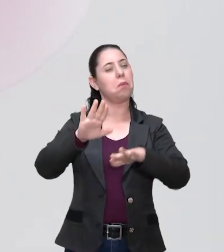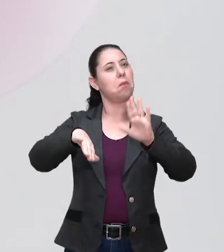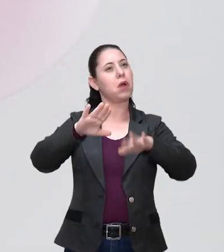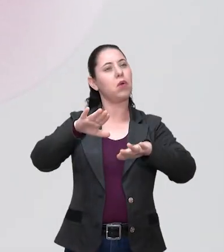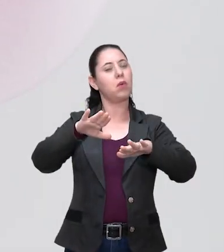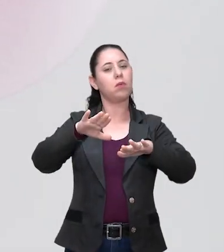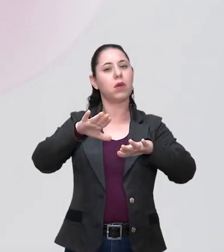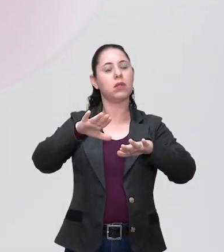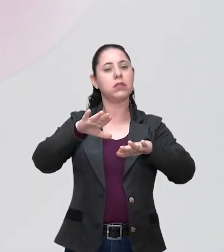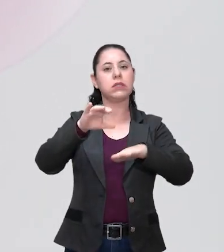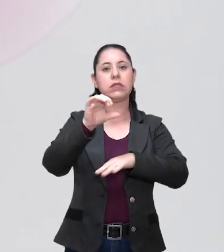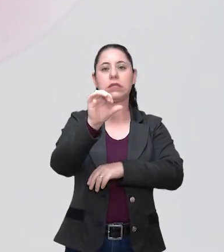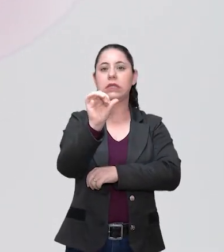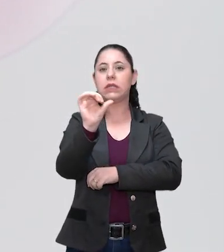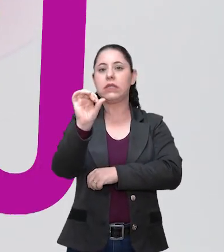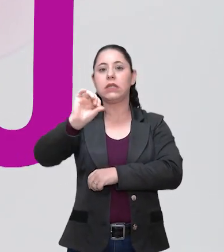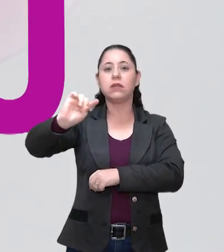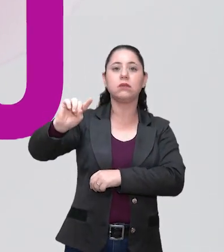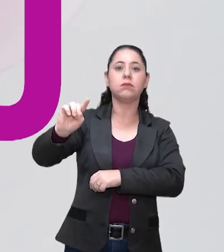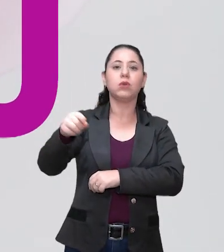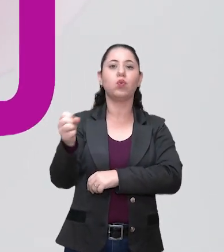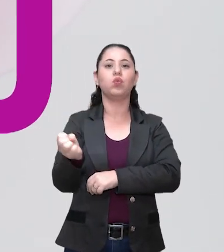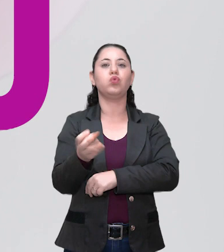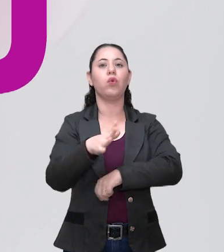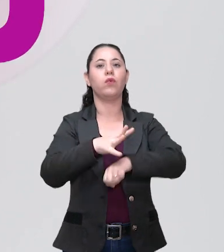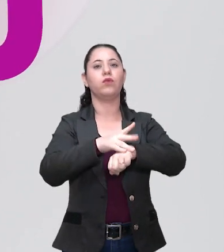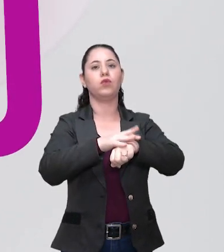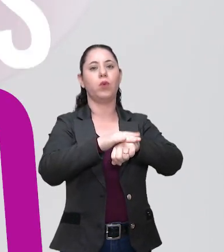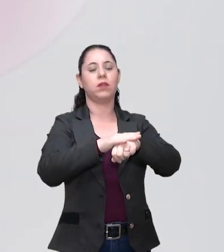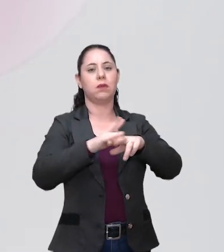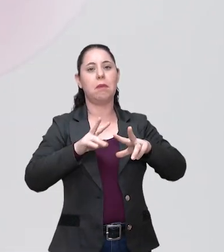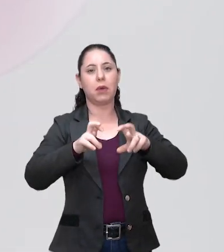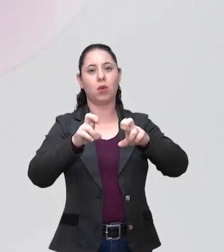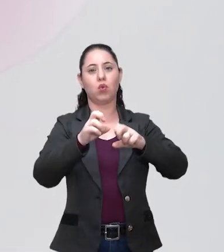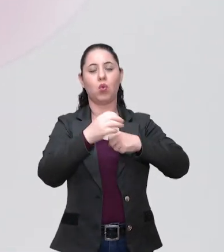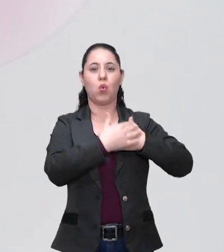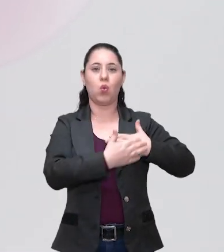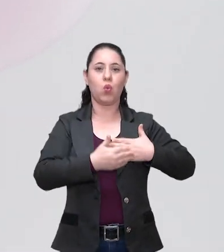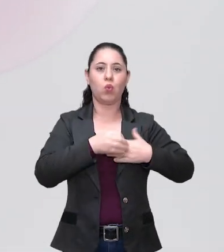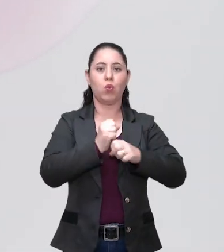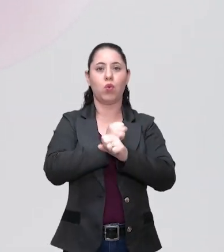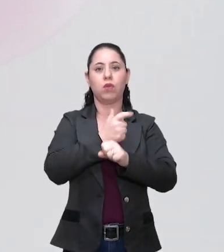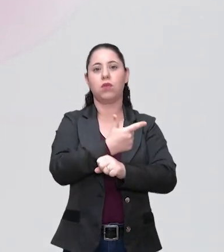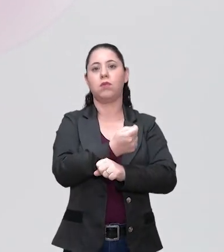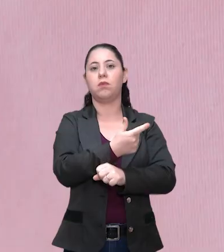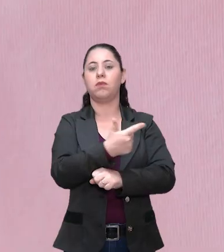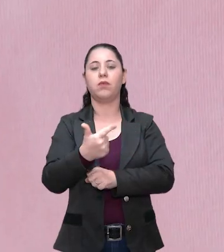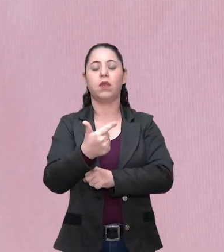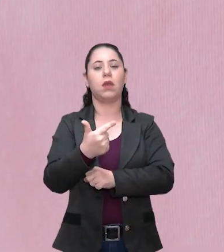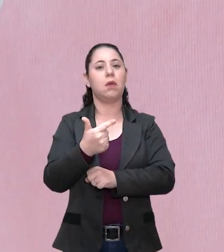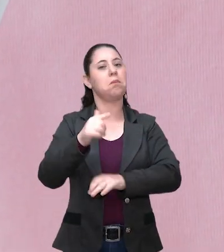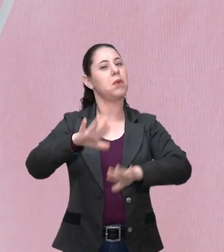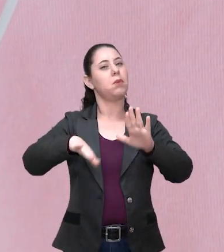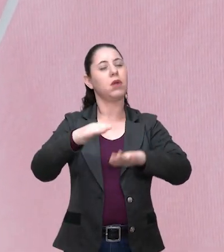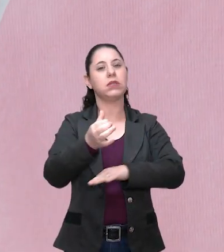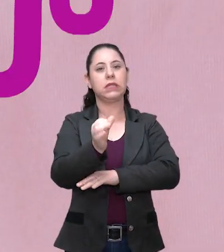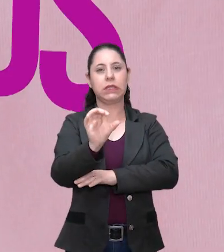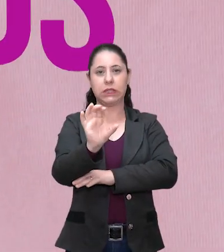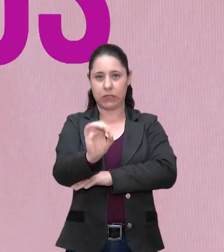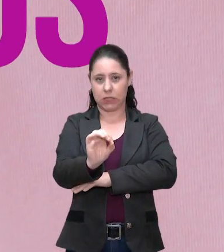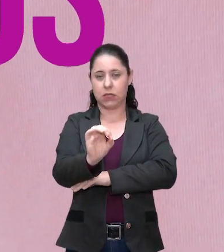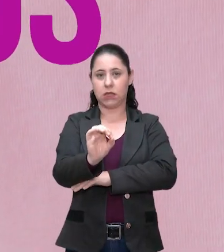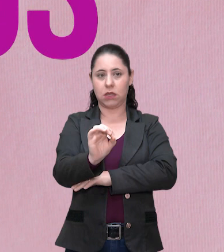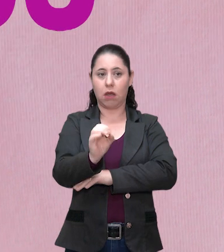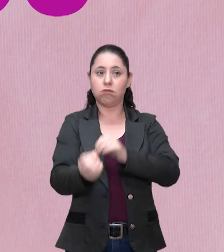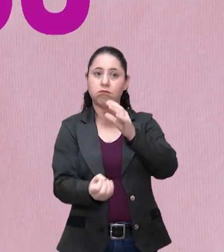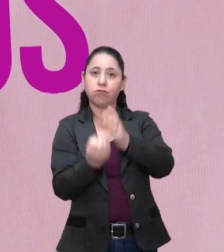estimativa foi de mais de 66 mil novos casos de câncer de mama para este ano, com risco estimado de